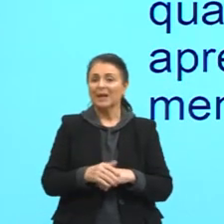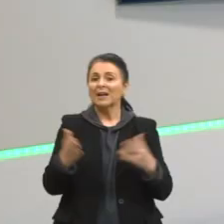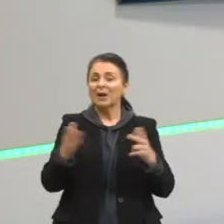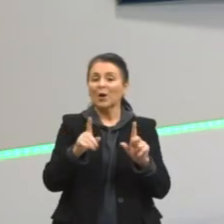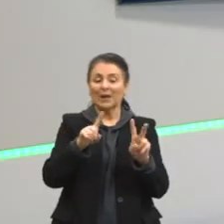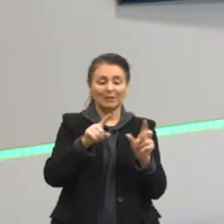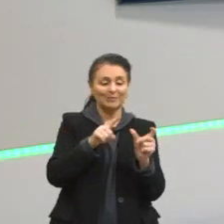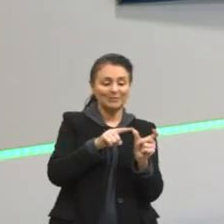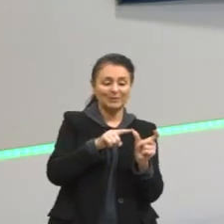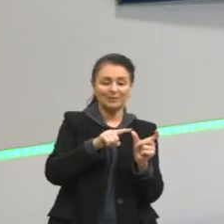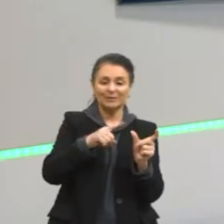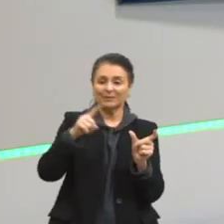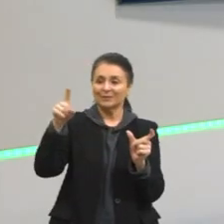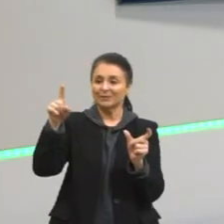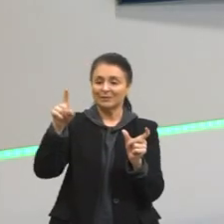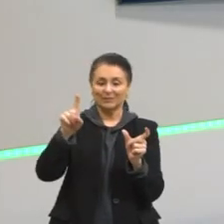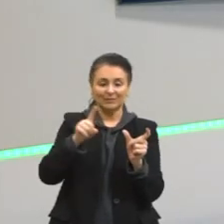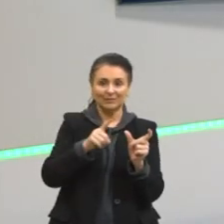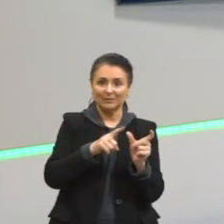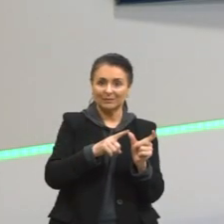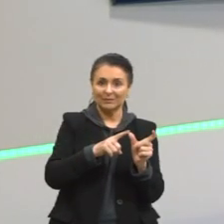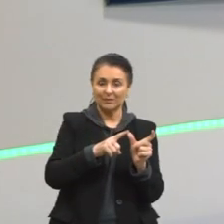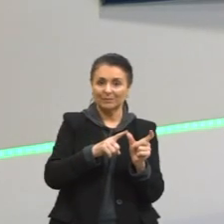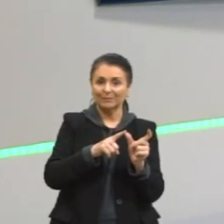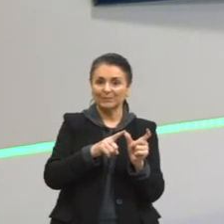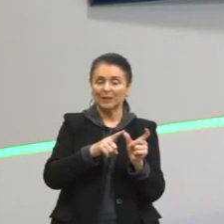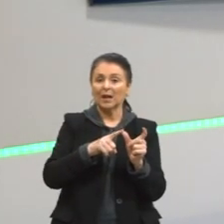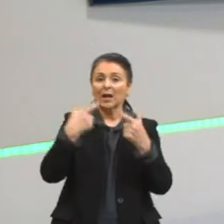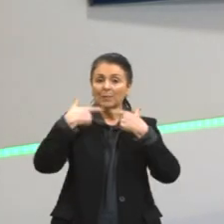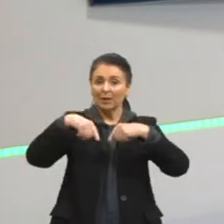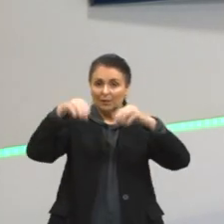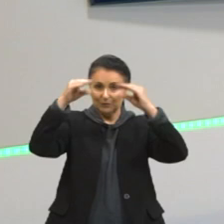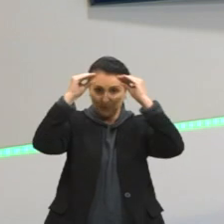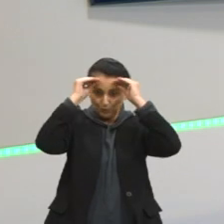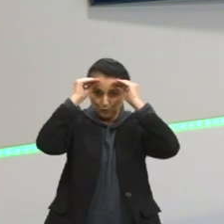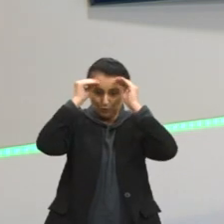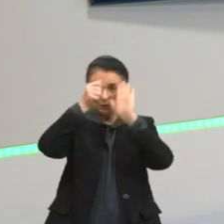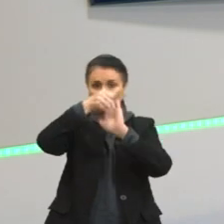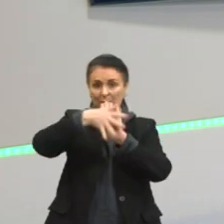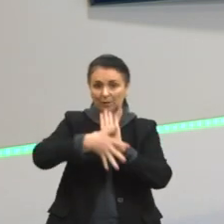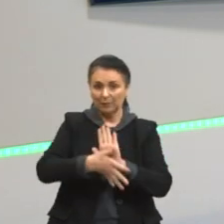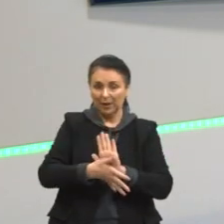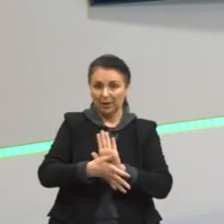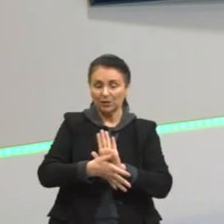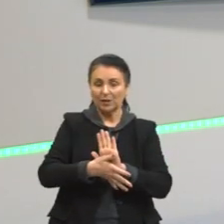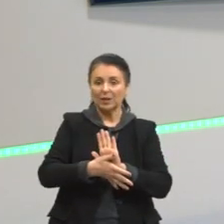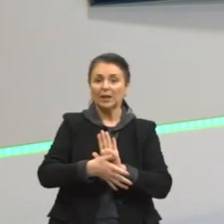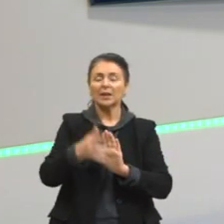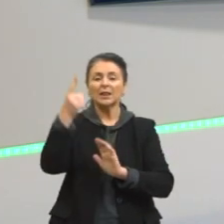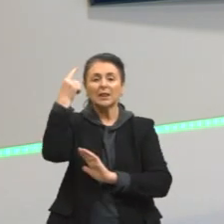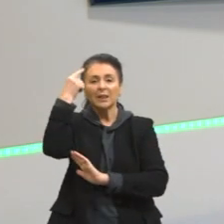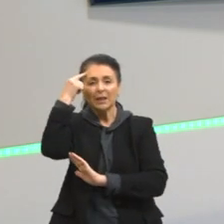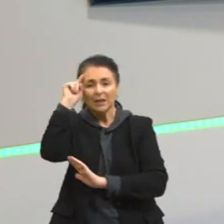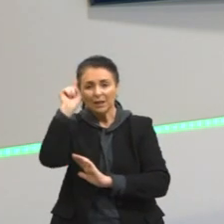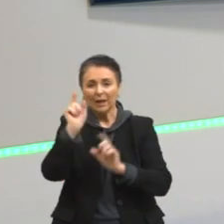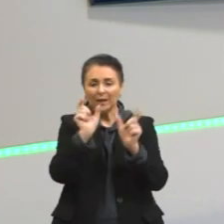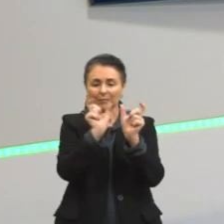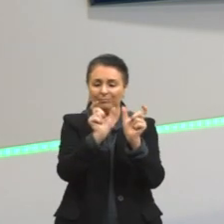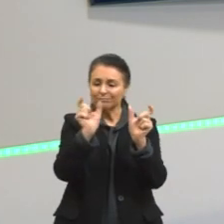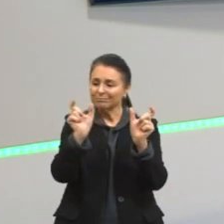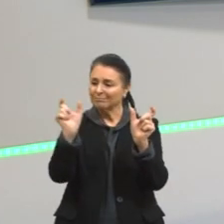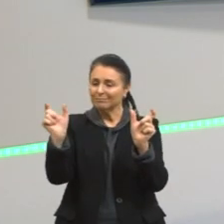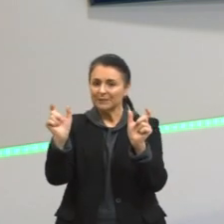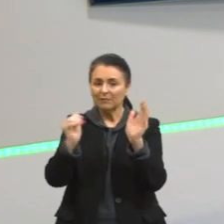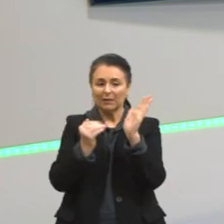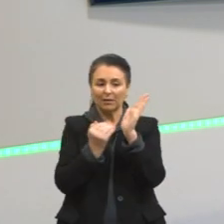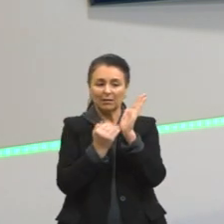Gradação. A gradação é uma figura de linguagem que se caracteriza por um encadeamento de ideias que pode seguir uma